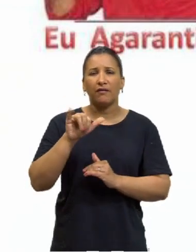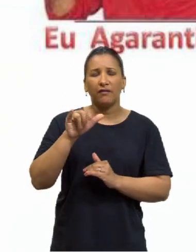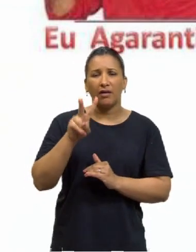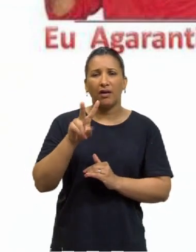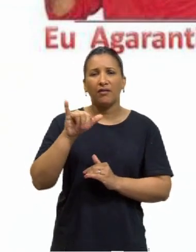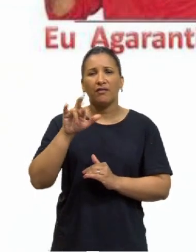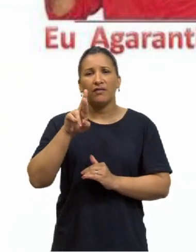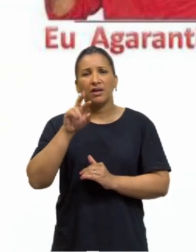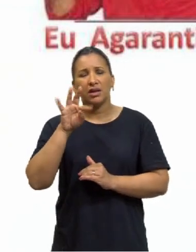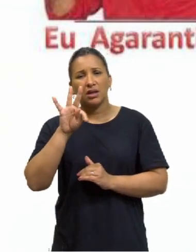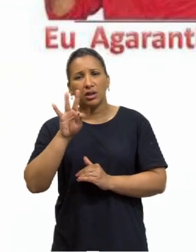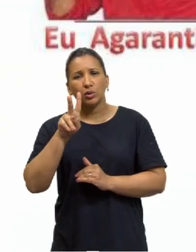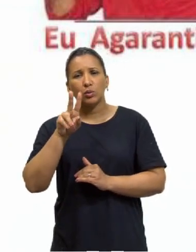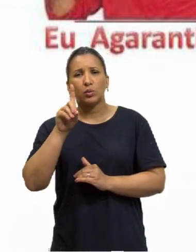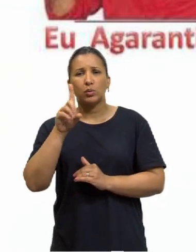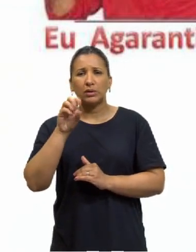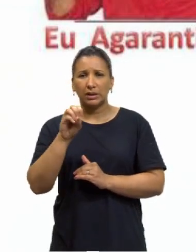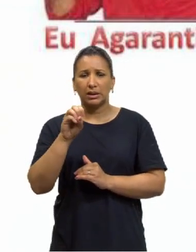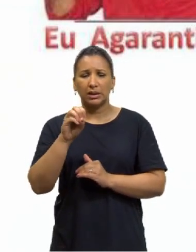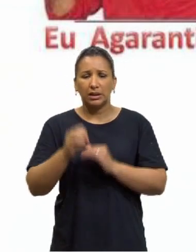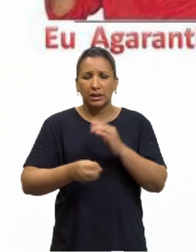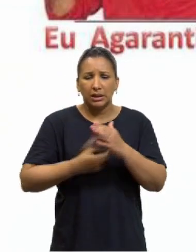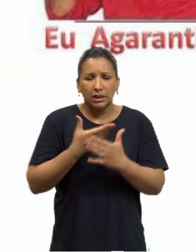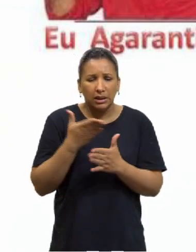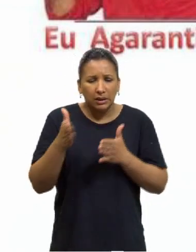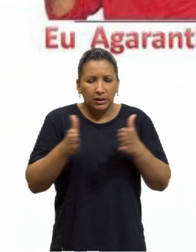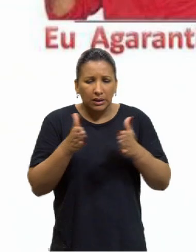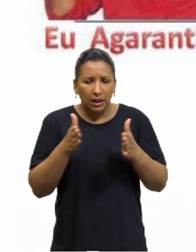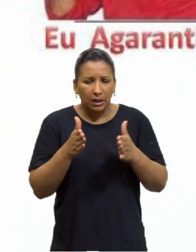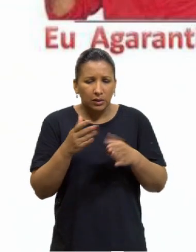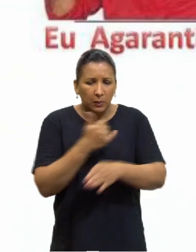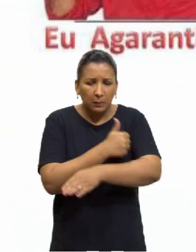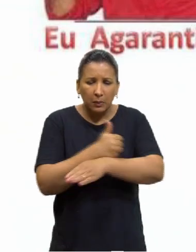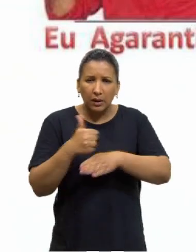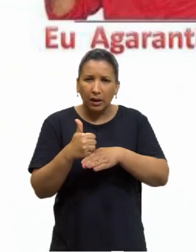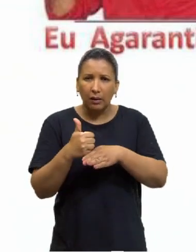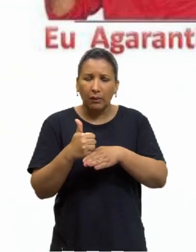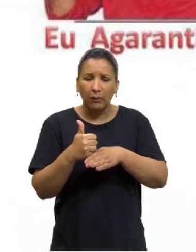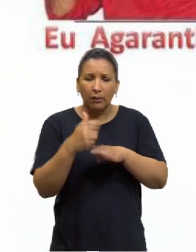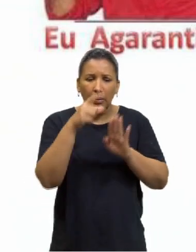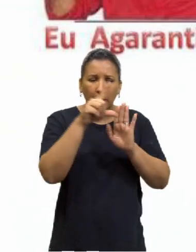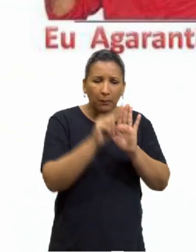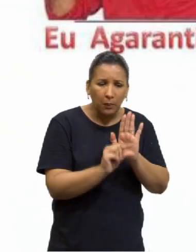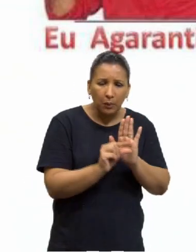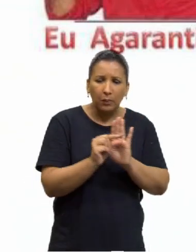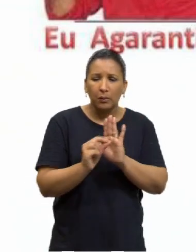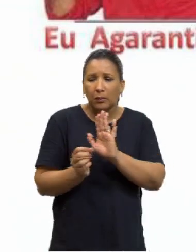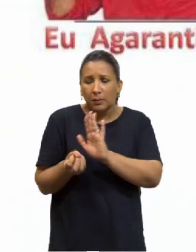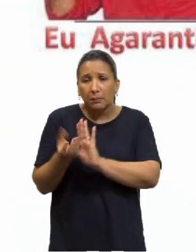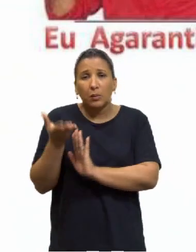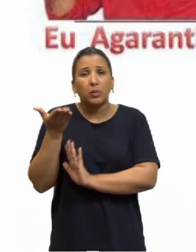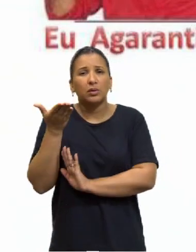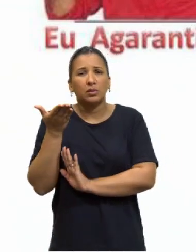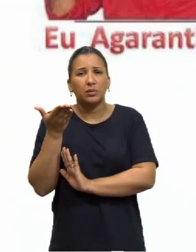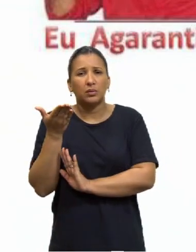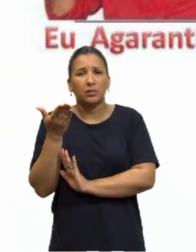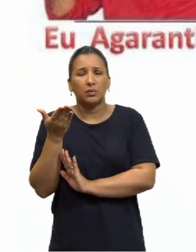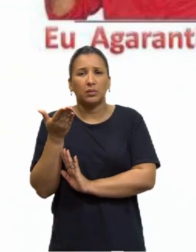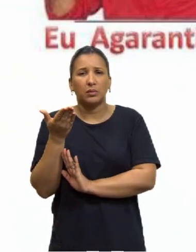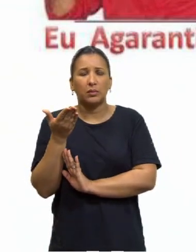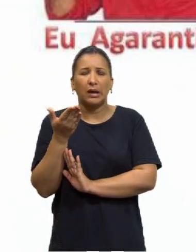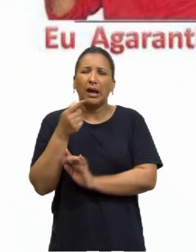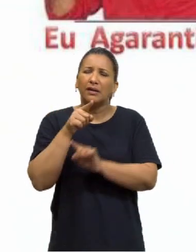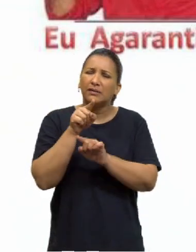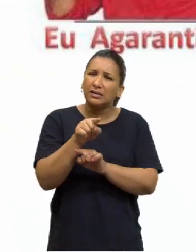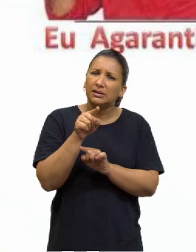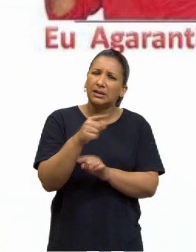moral, é aquele meio estágio entre o excesso e o pouco, entre muito e pouco. e aí você